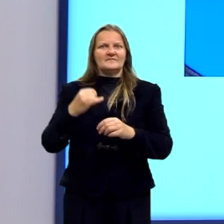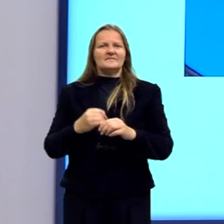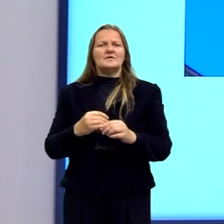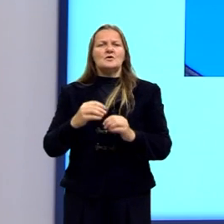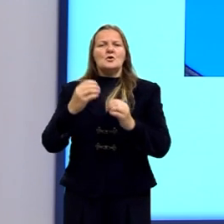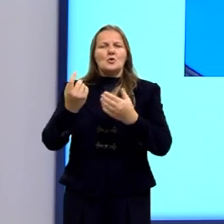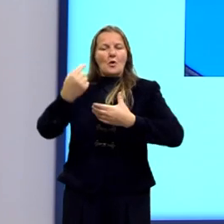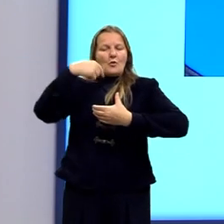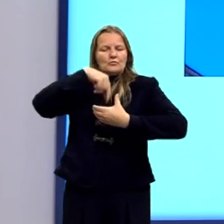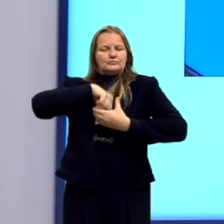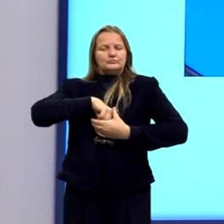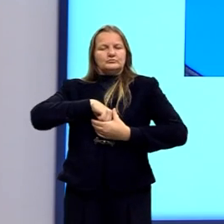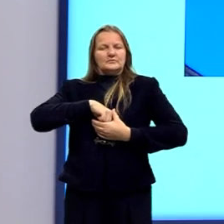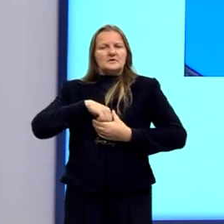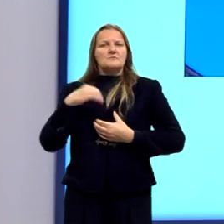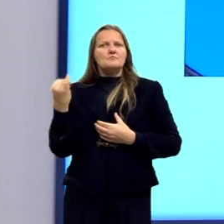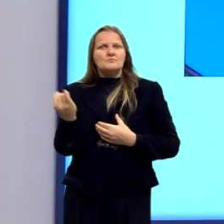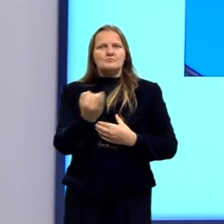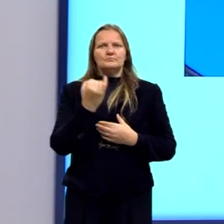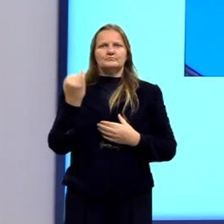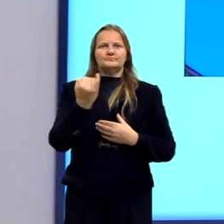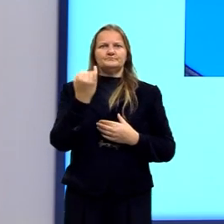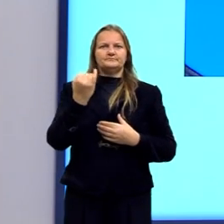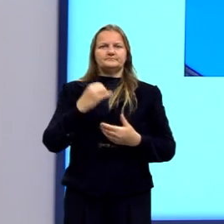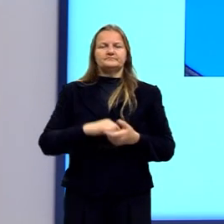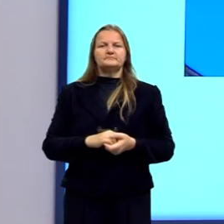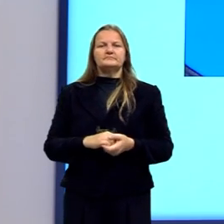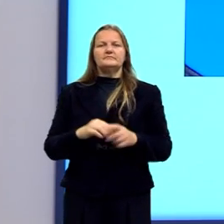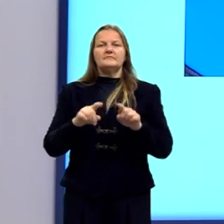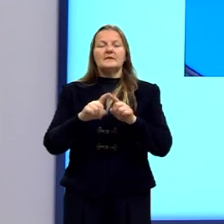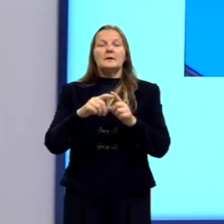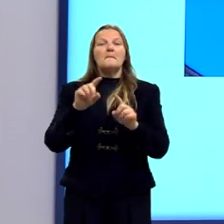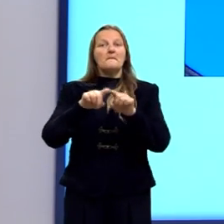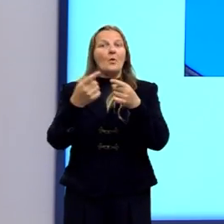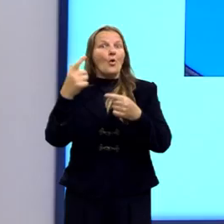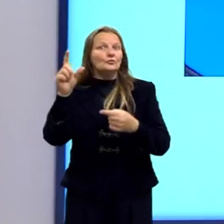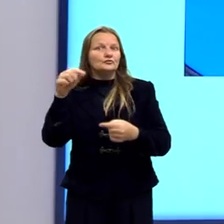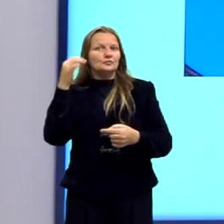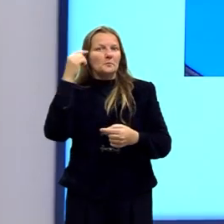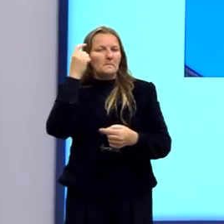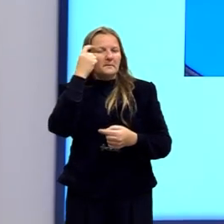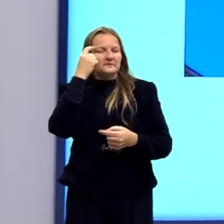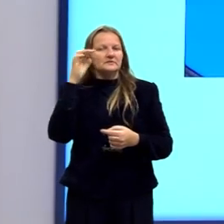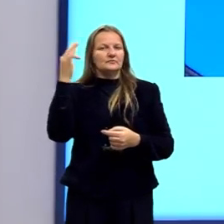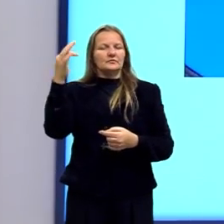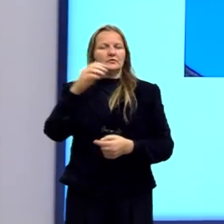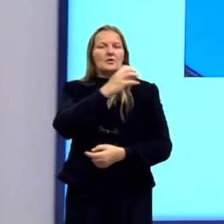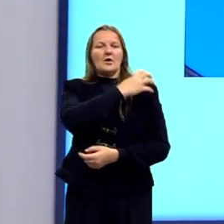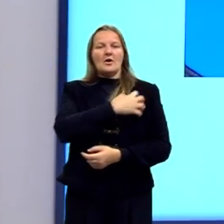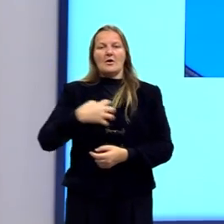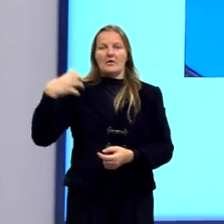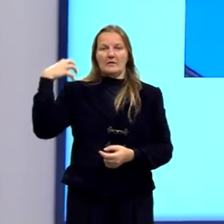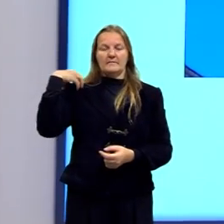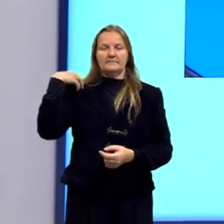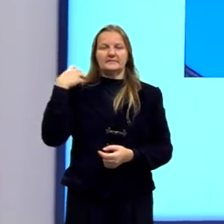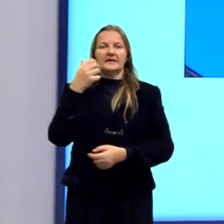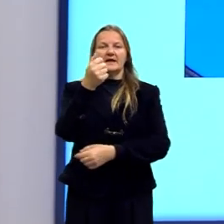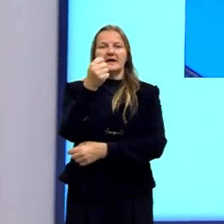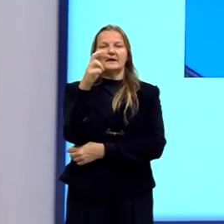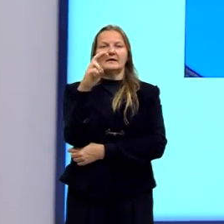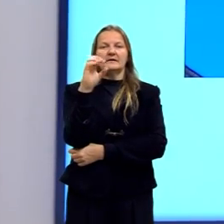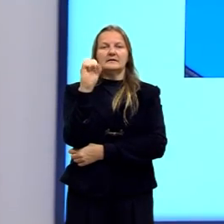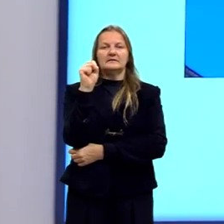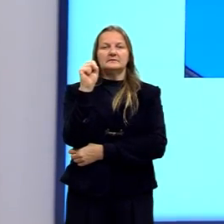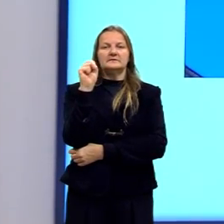subjetivo, que importava. Já Aristóteles, que foi seu discípulo, para você